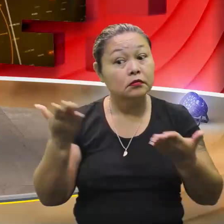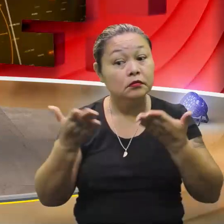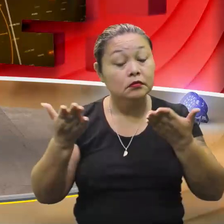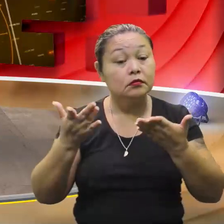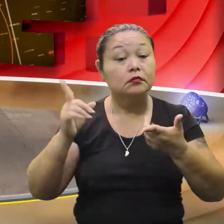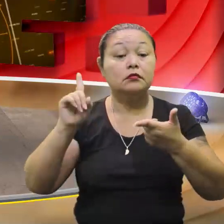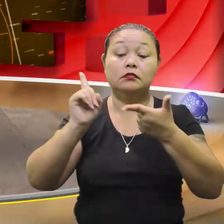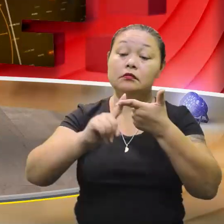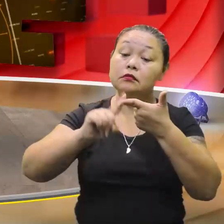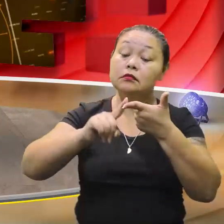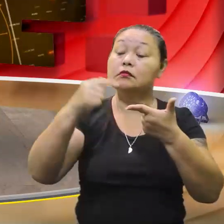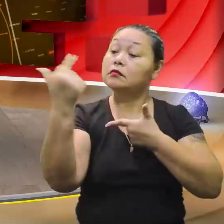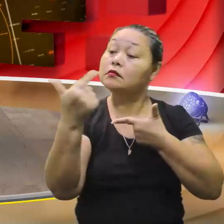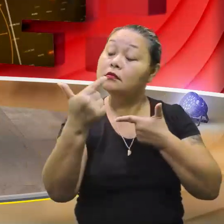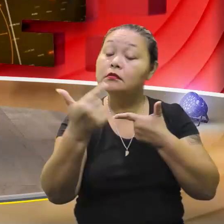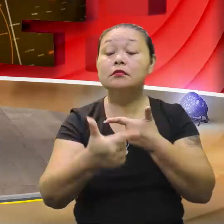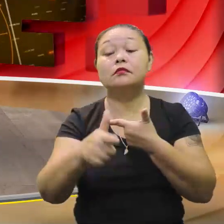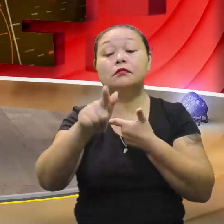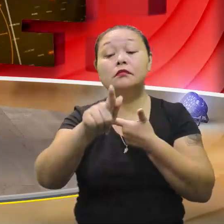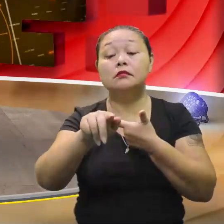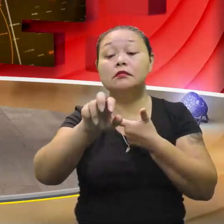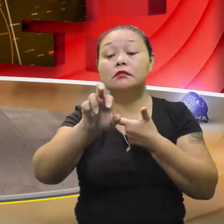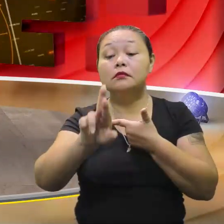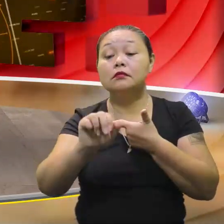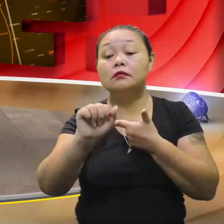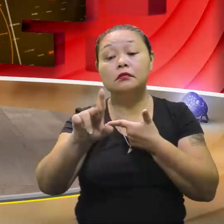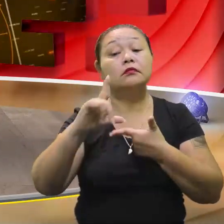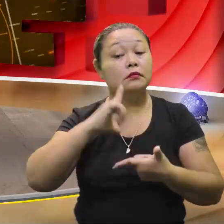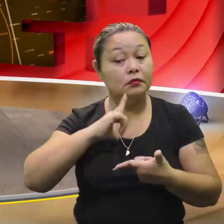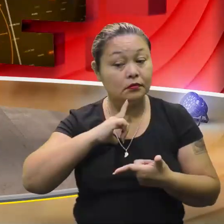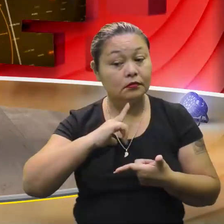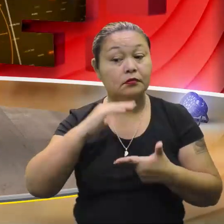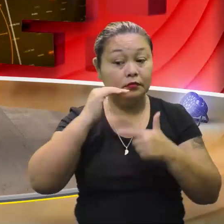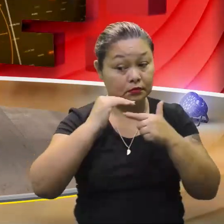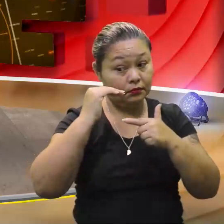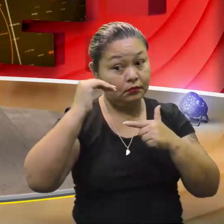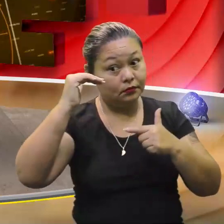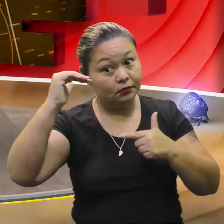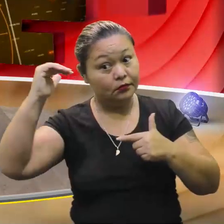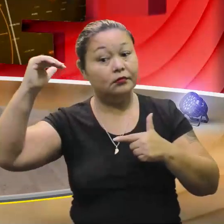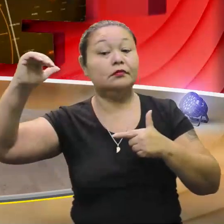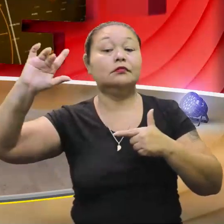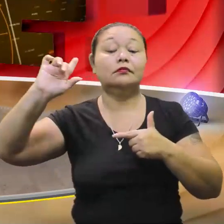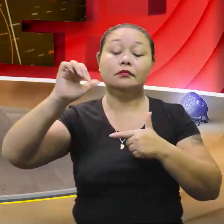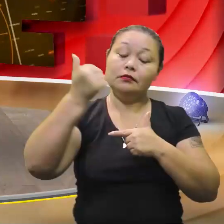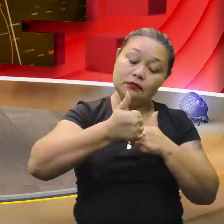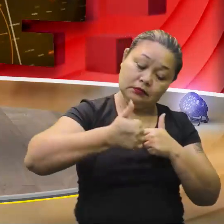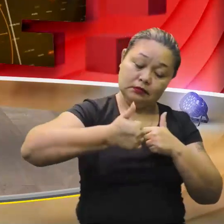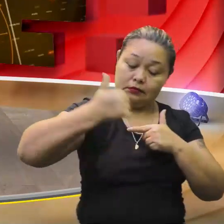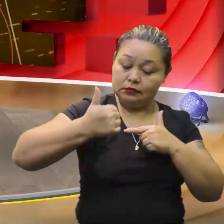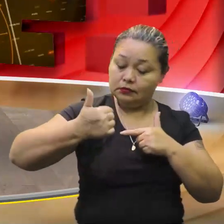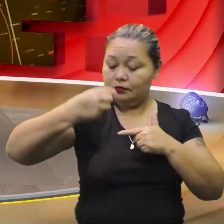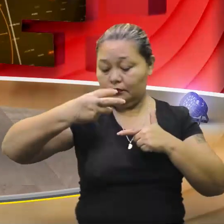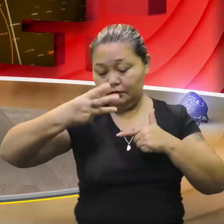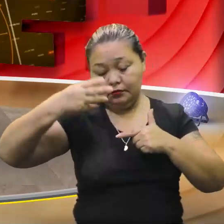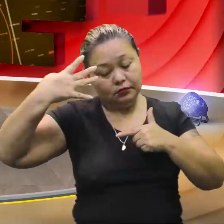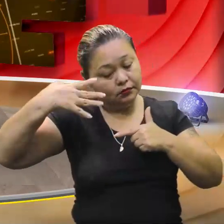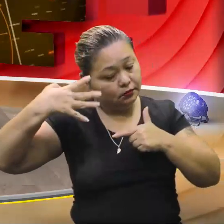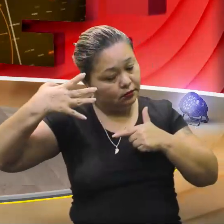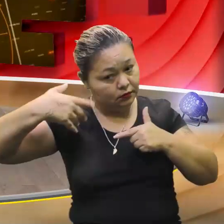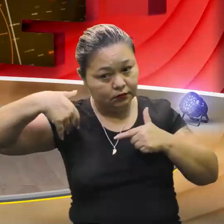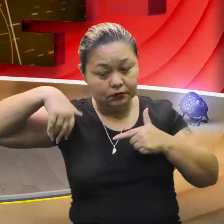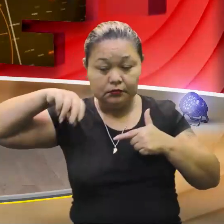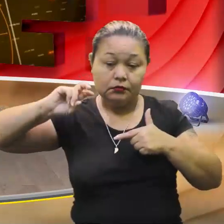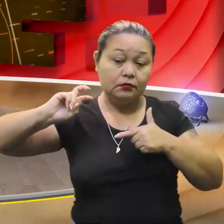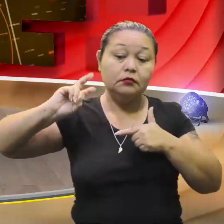a gente já tá falando segundo grau. Então, tem grau. A equação tem grau. A graduada. Graduada. Primeiro, segundo, terceiro, quarto.